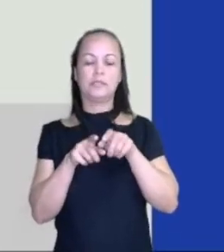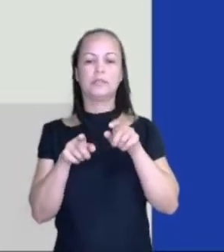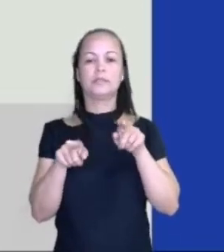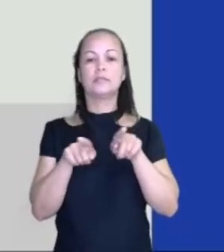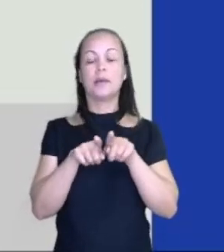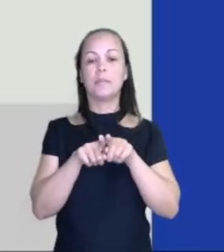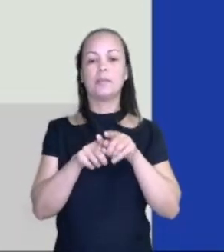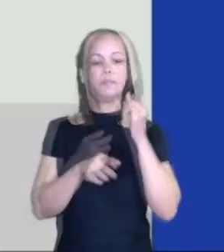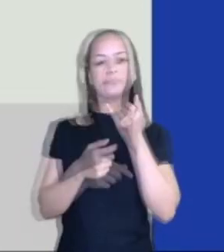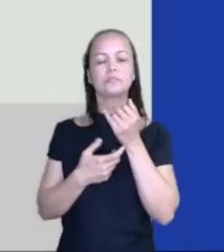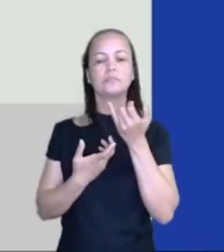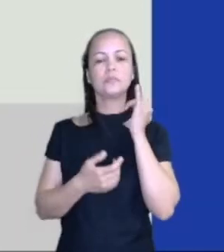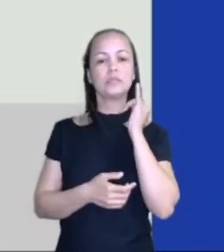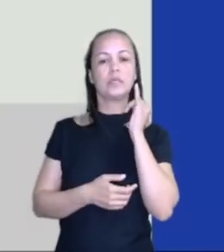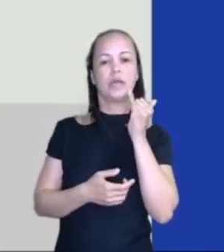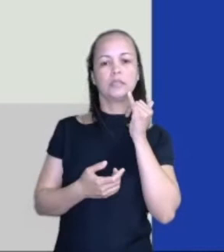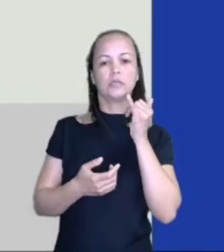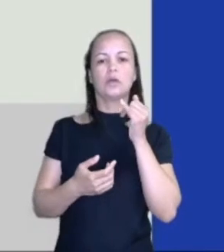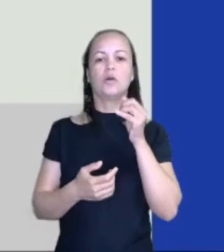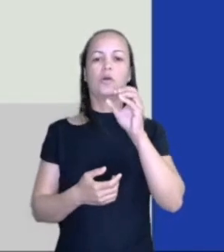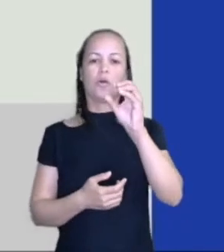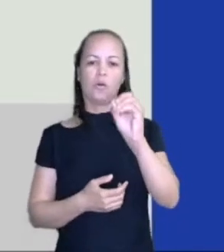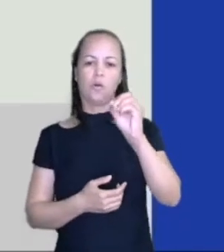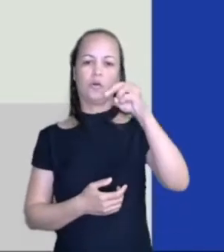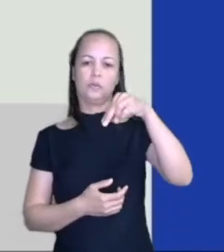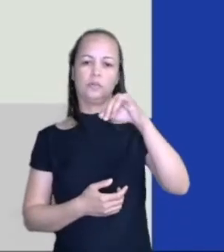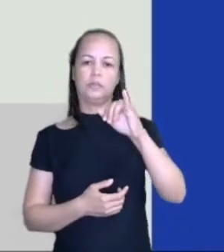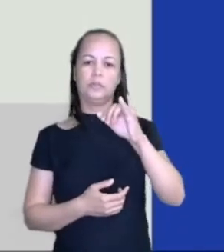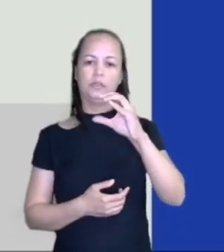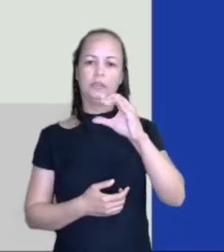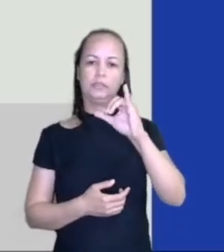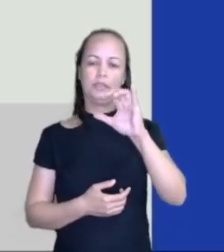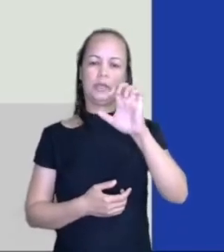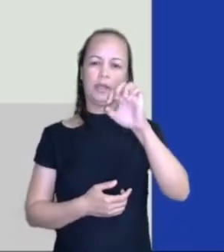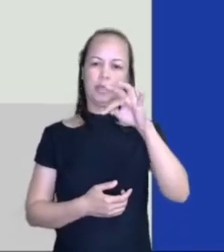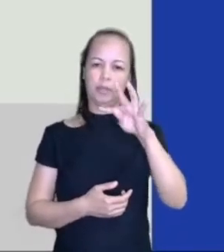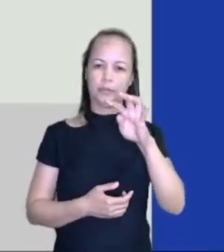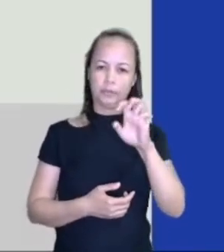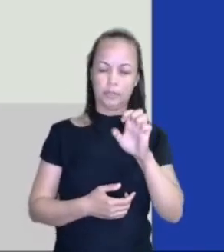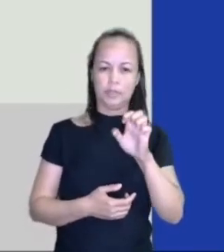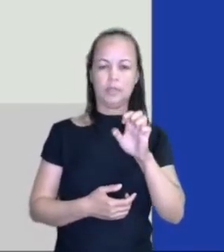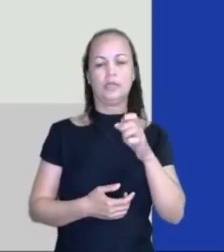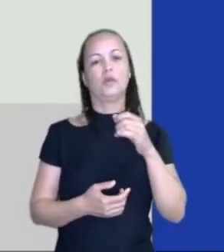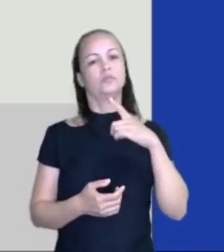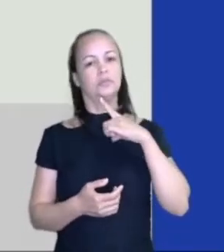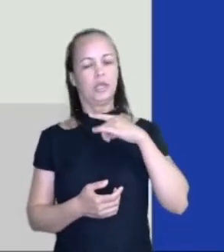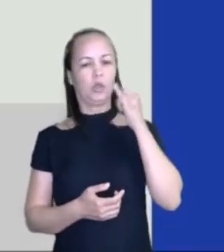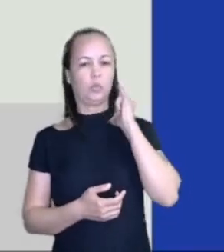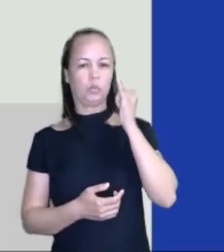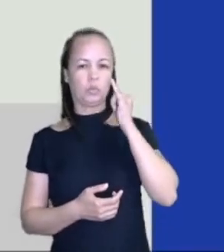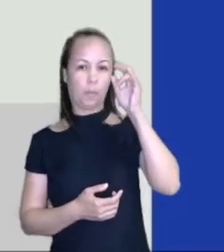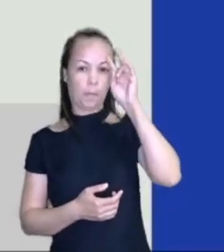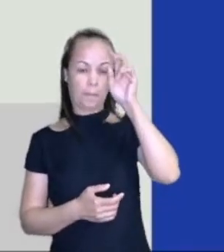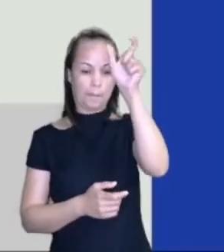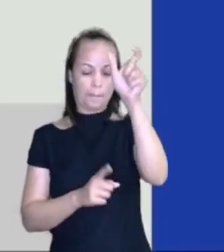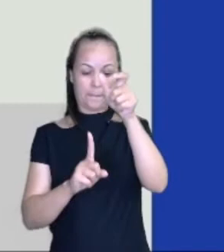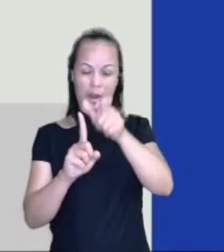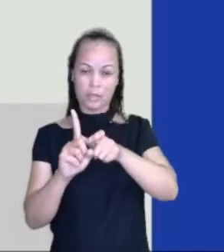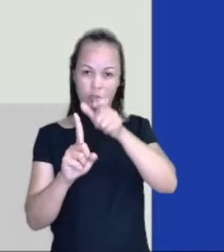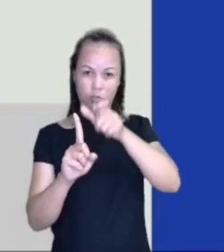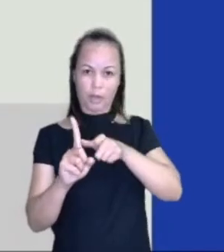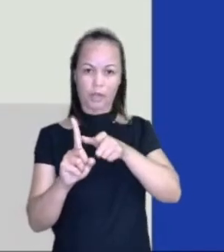narrador onisciente. Então, a gente teve o narrador personagem, o observador e o